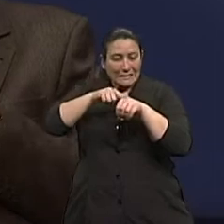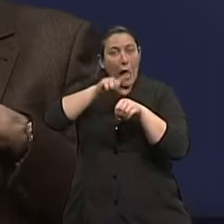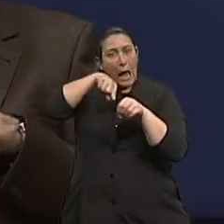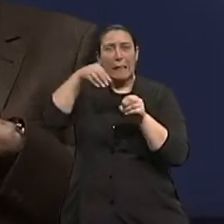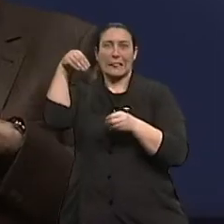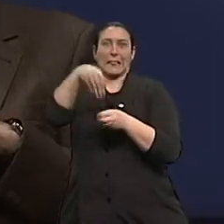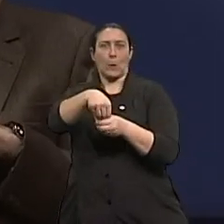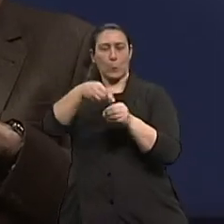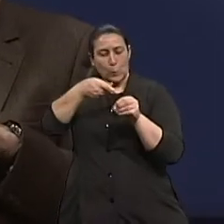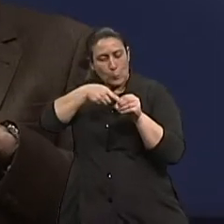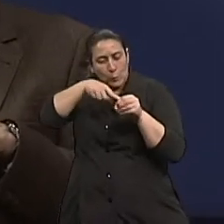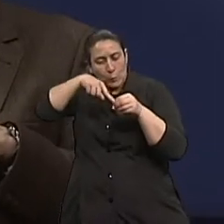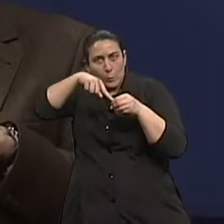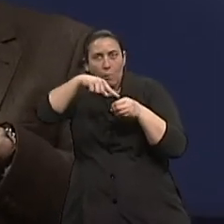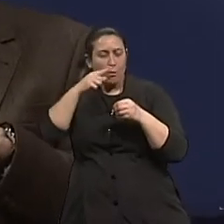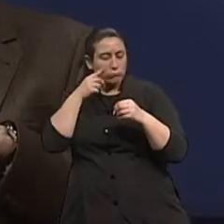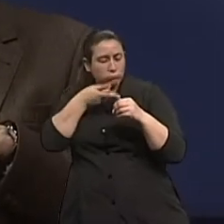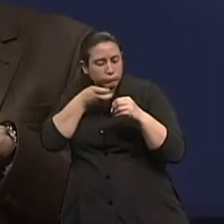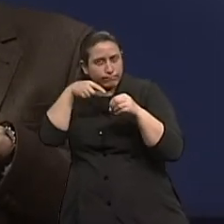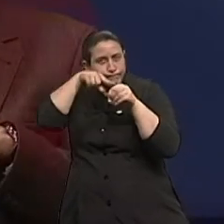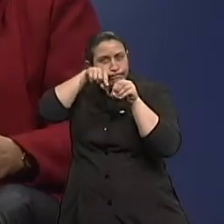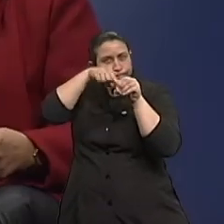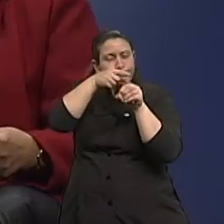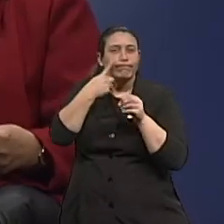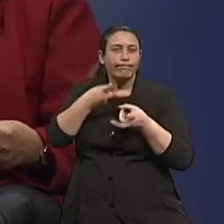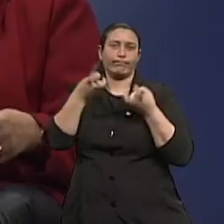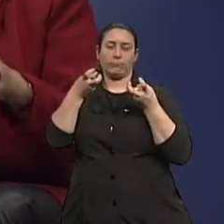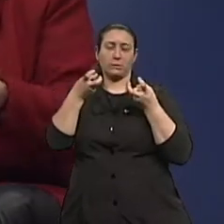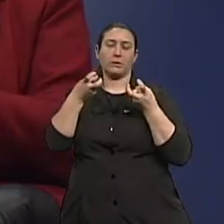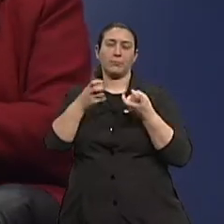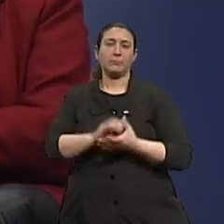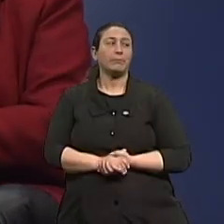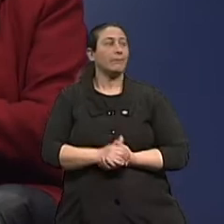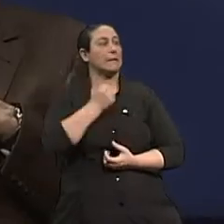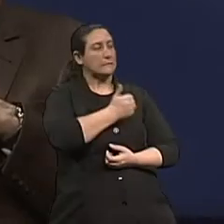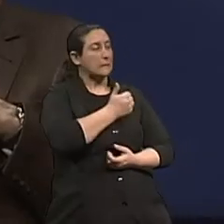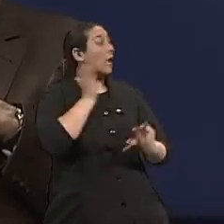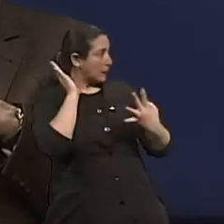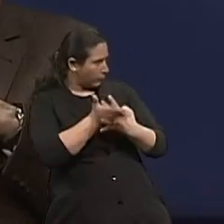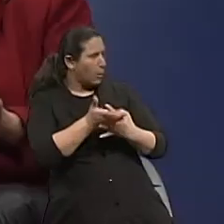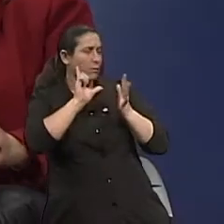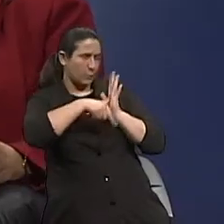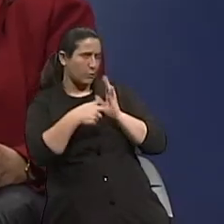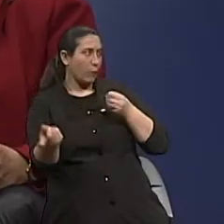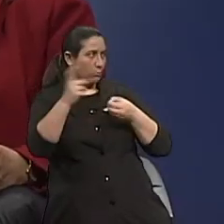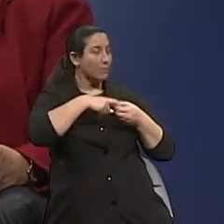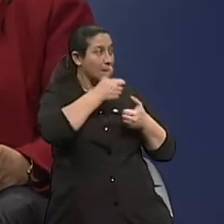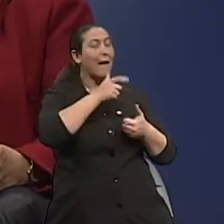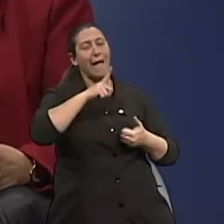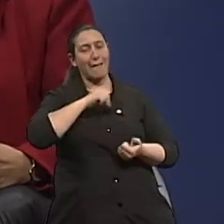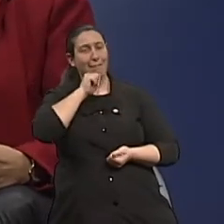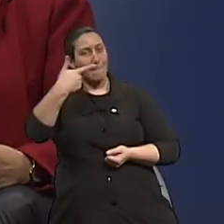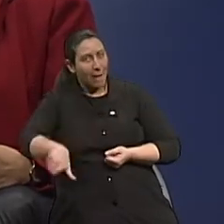obrigatoriamente, uma transformação para câncer. Certo. Nós vamos a um pequeno intervalo, doutor, mas a gente volta, temos ainda a metade do